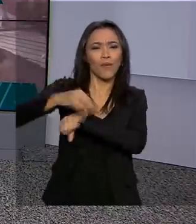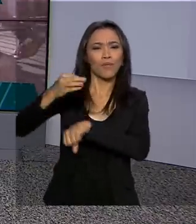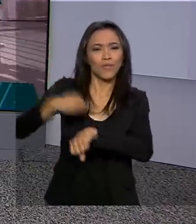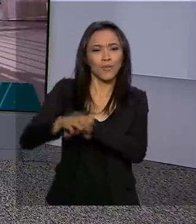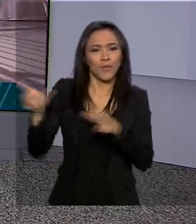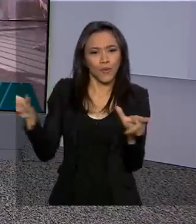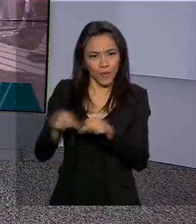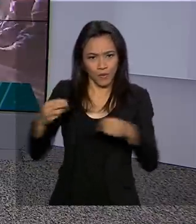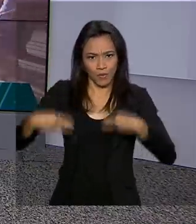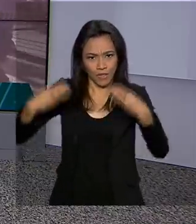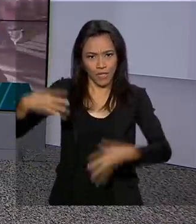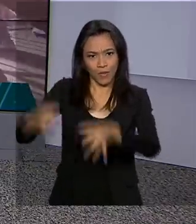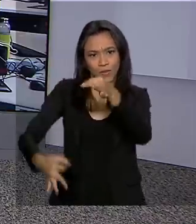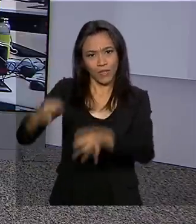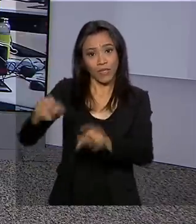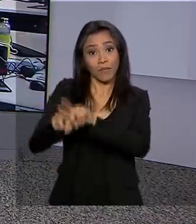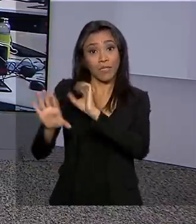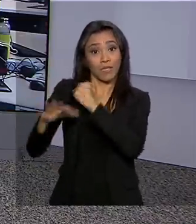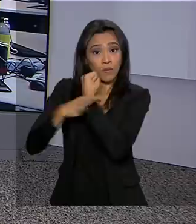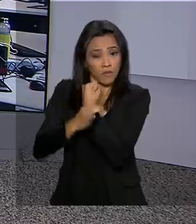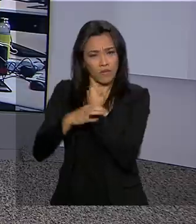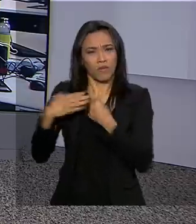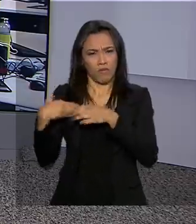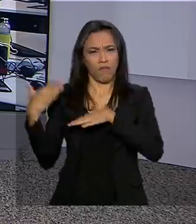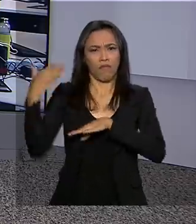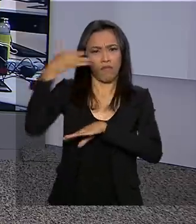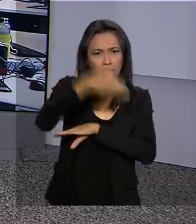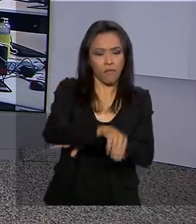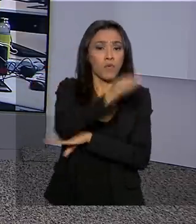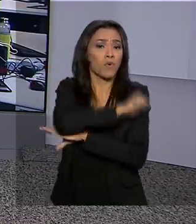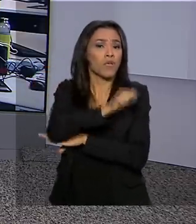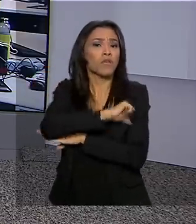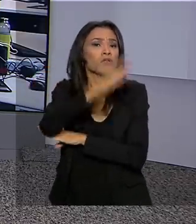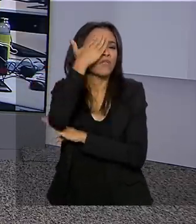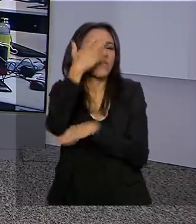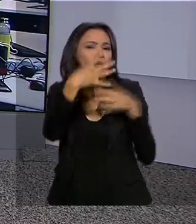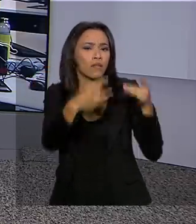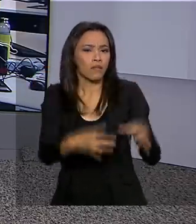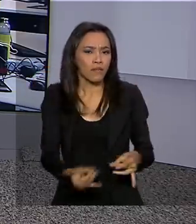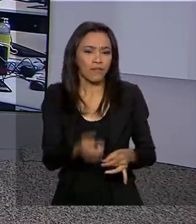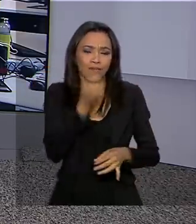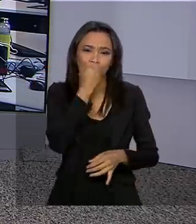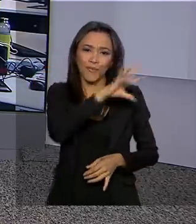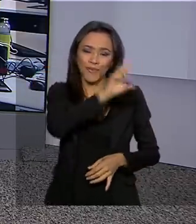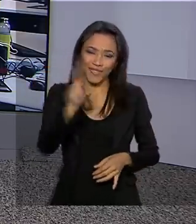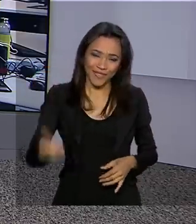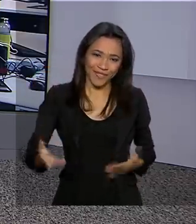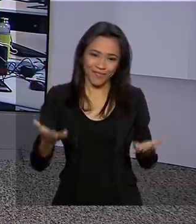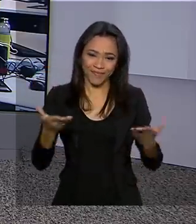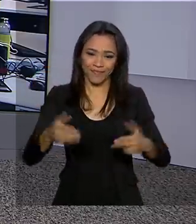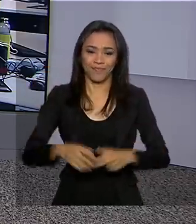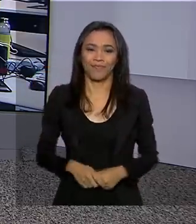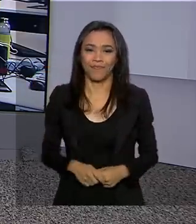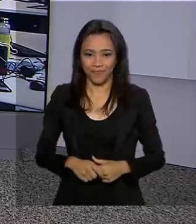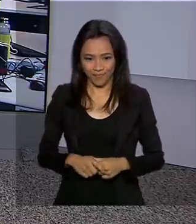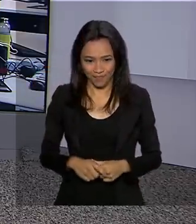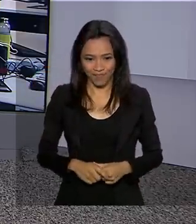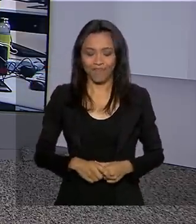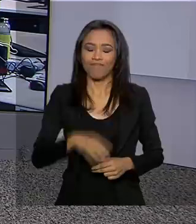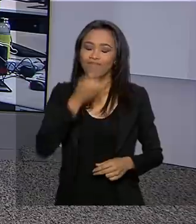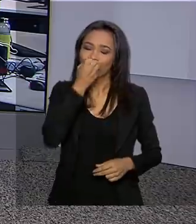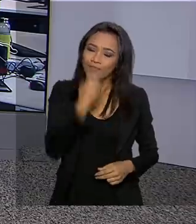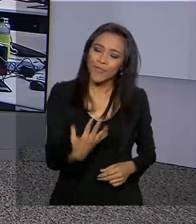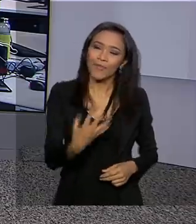e Segurança Pública. Vamos ao Rio de Janeiro saber os detalhes com a repórter Priscila Terezo. Bom dia, Priscila. Bom dia,